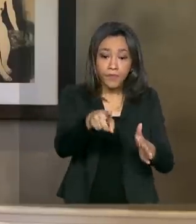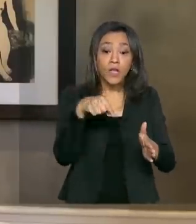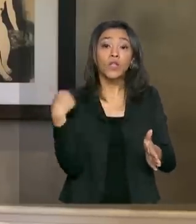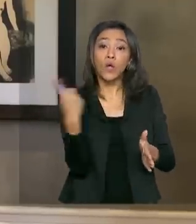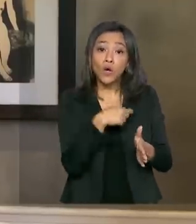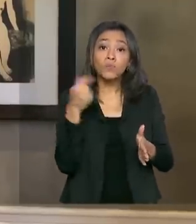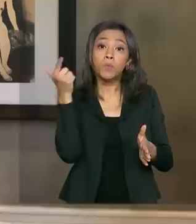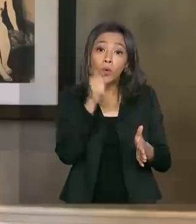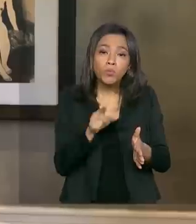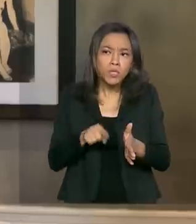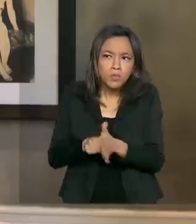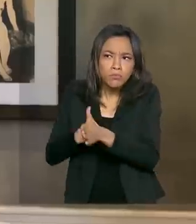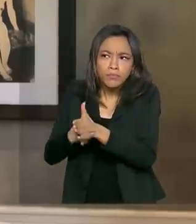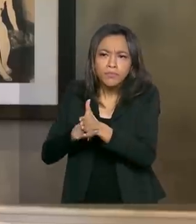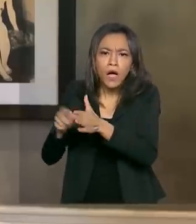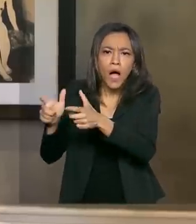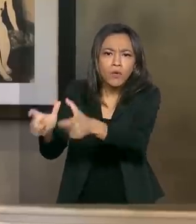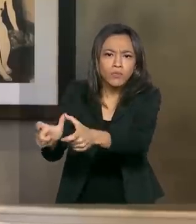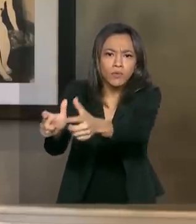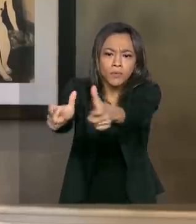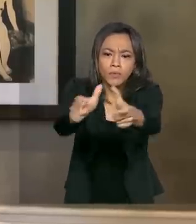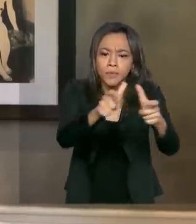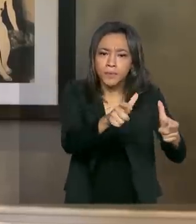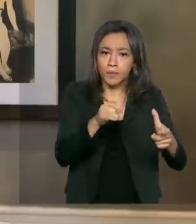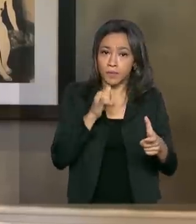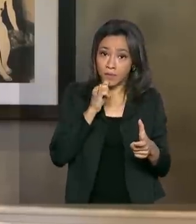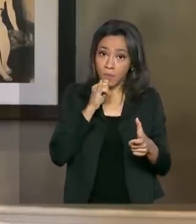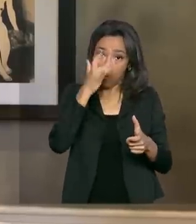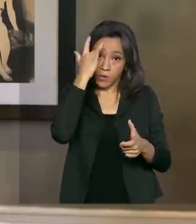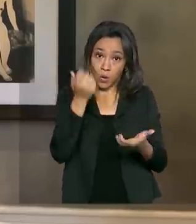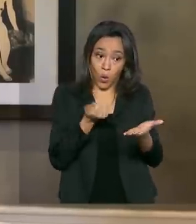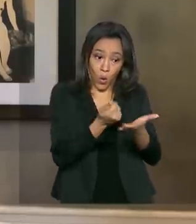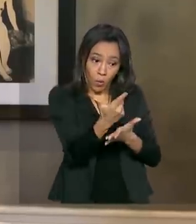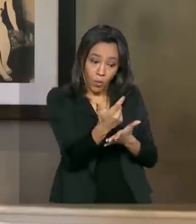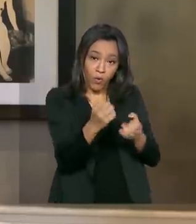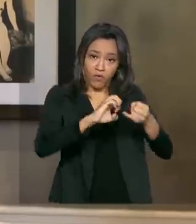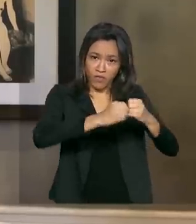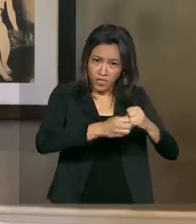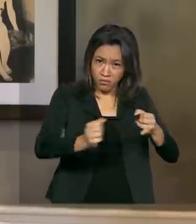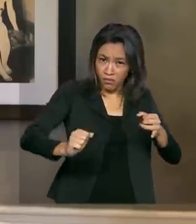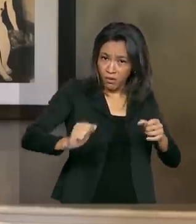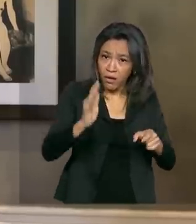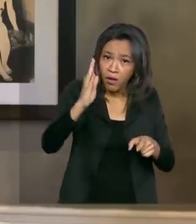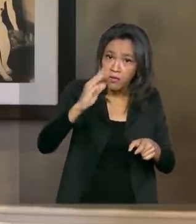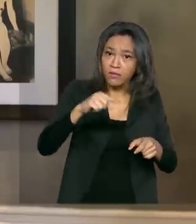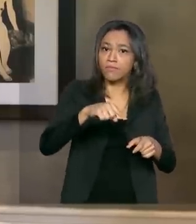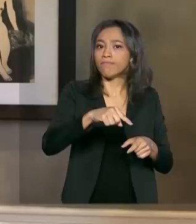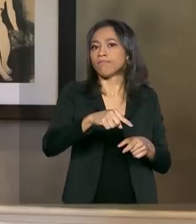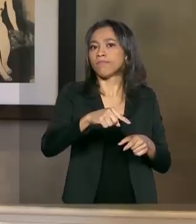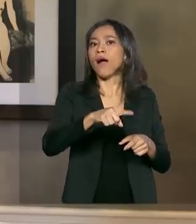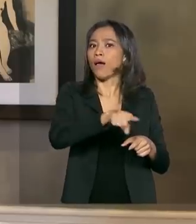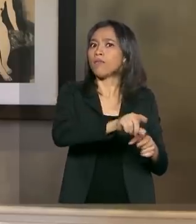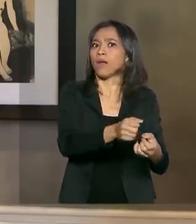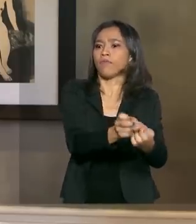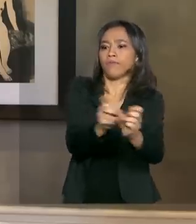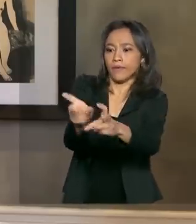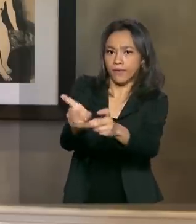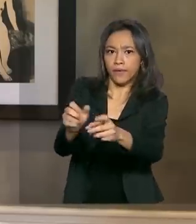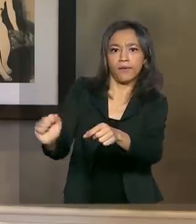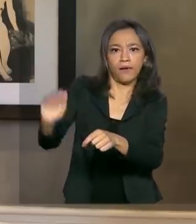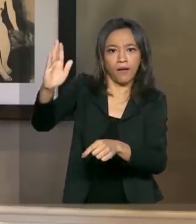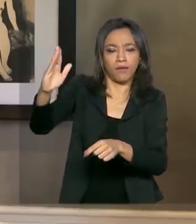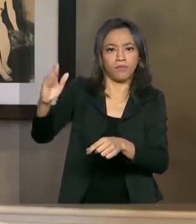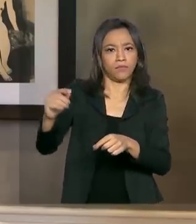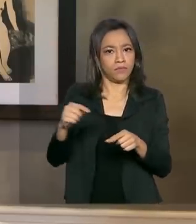produtiva. Então, pode acontecer que um comerciante que comprou o feijão mais caro repasse. Isso por si só não